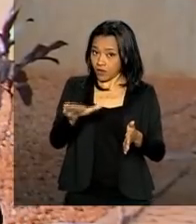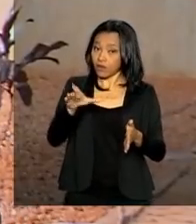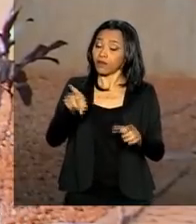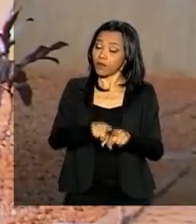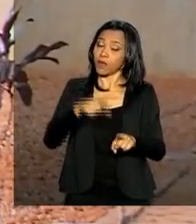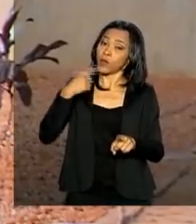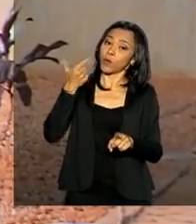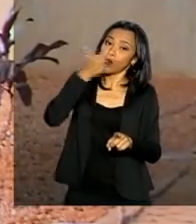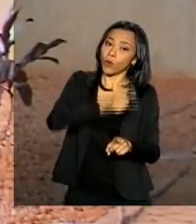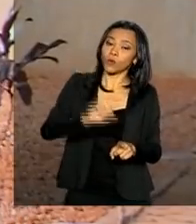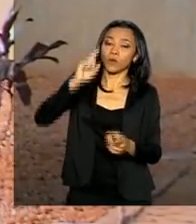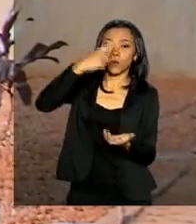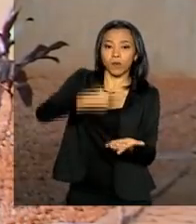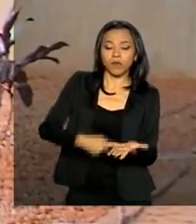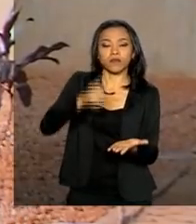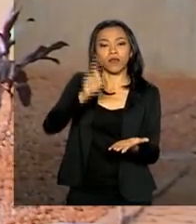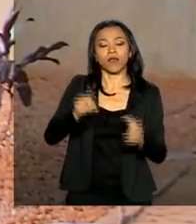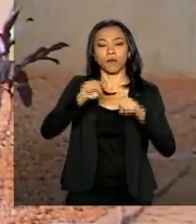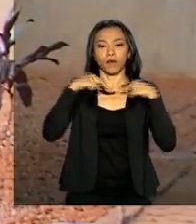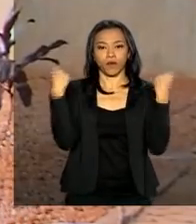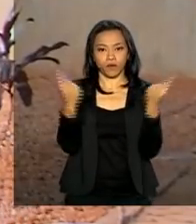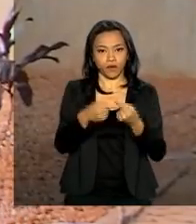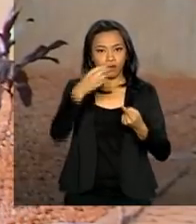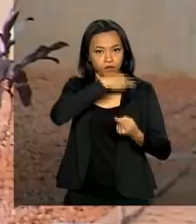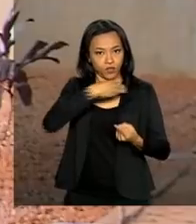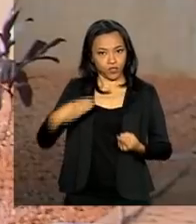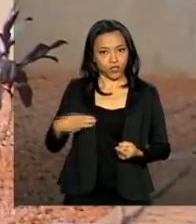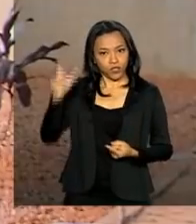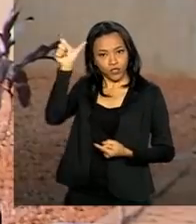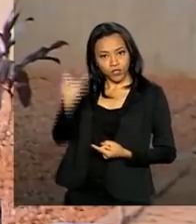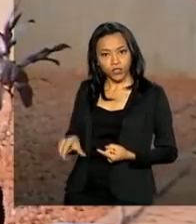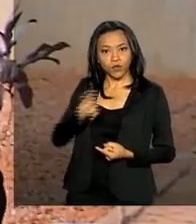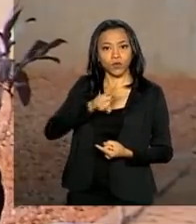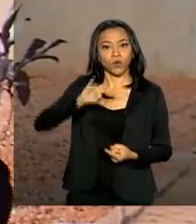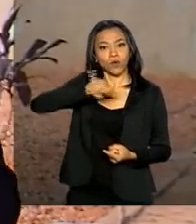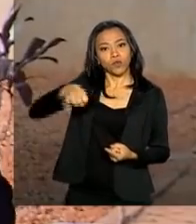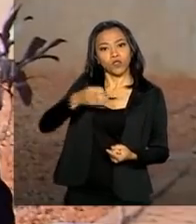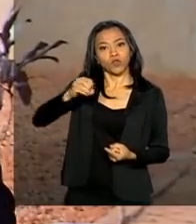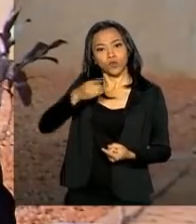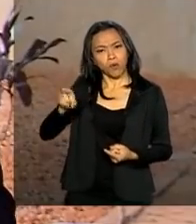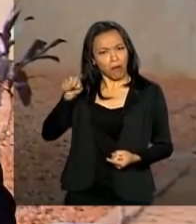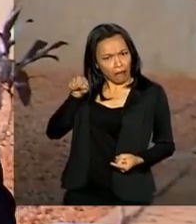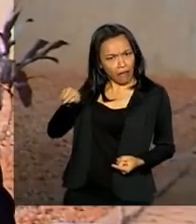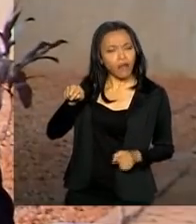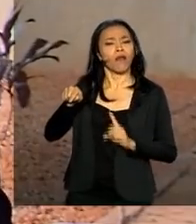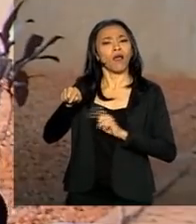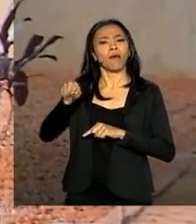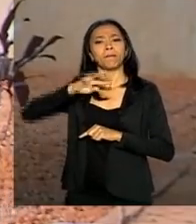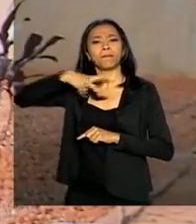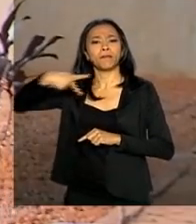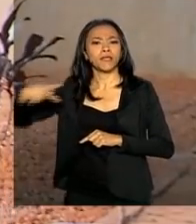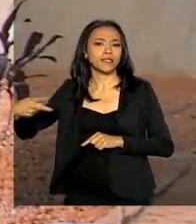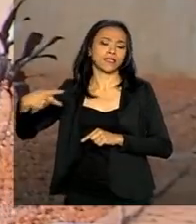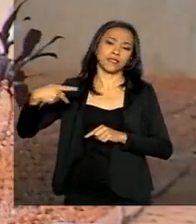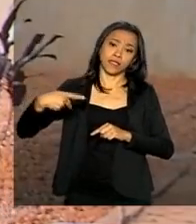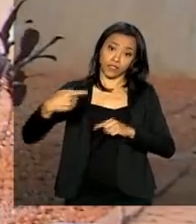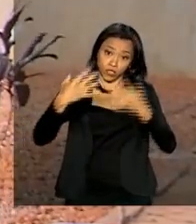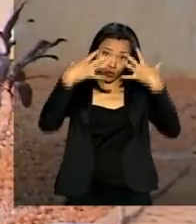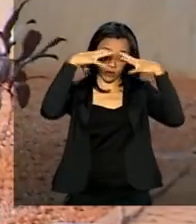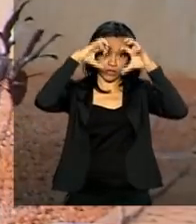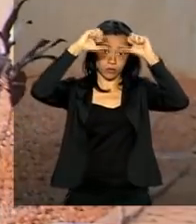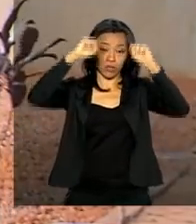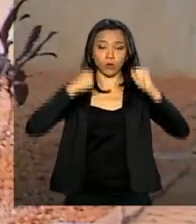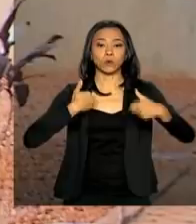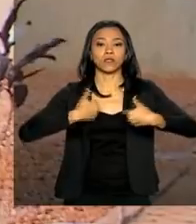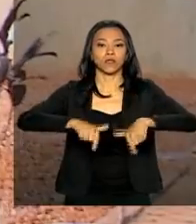a reunião vai ser com o ministro João Batista Brito Pereira, que é presidente do Tribunal Superior do Trabalho.